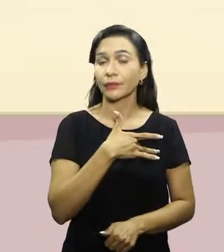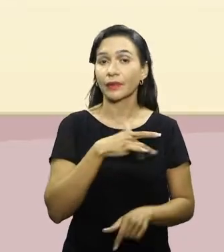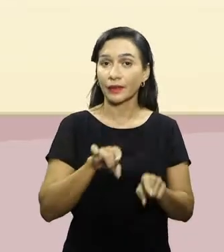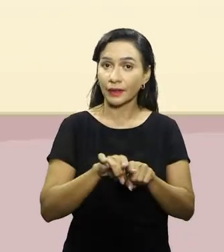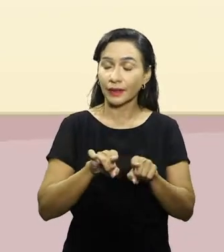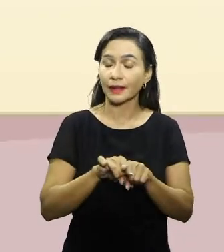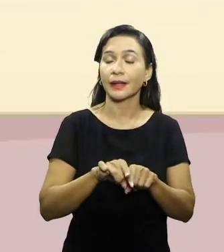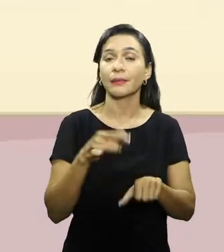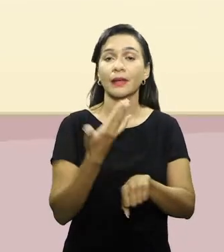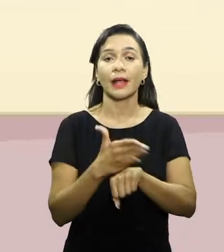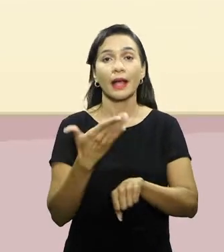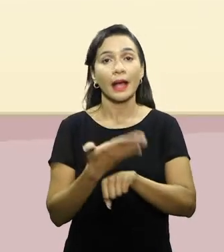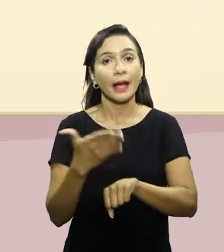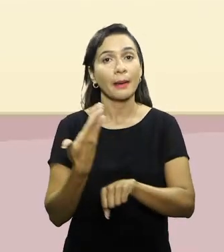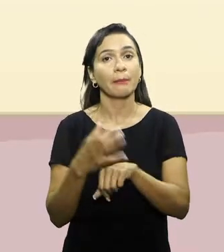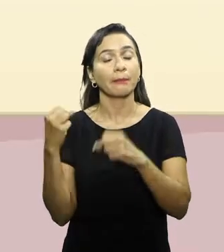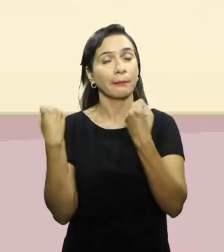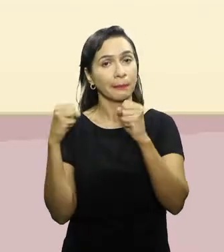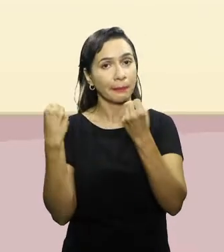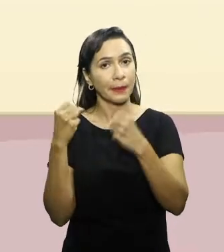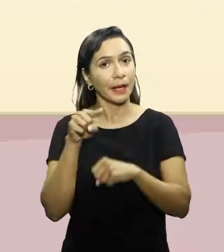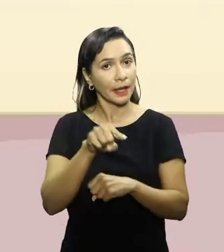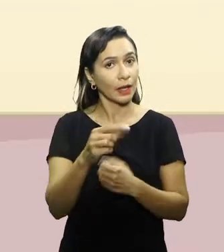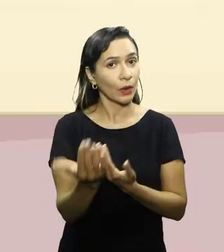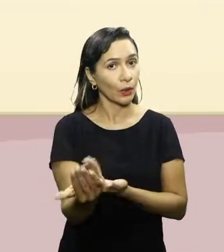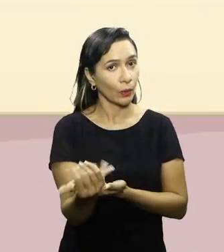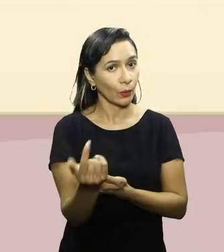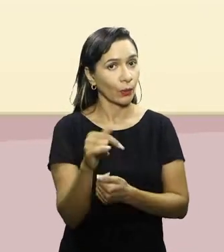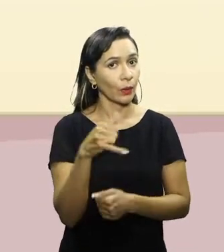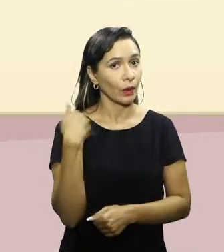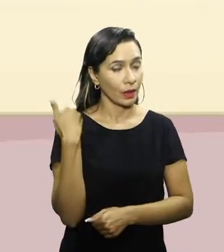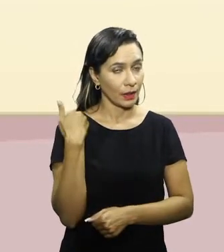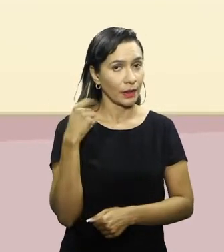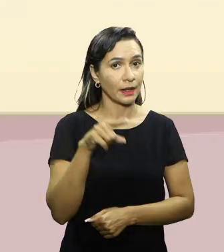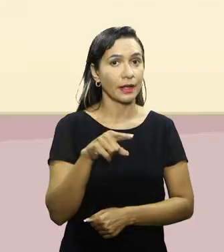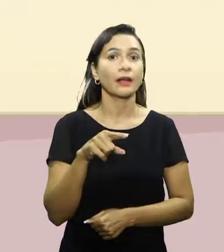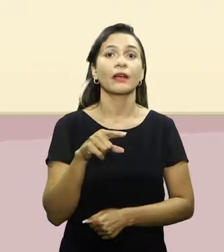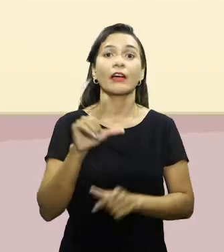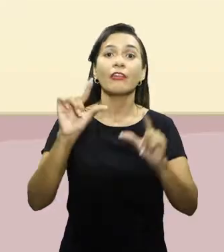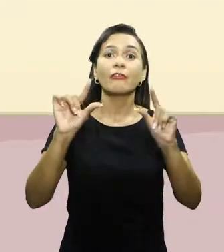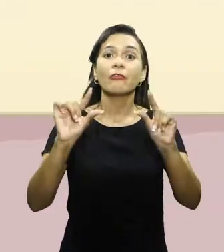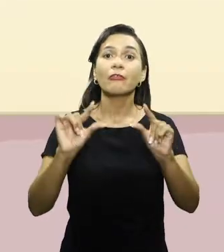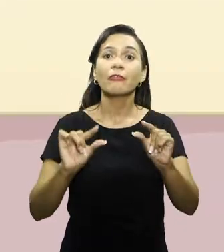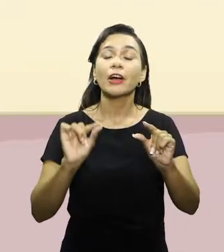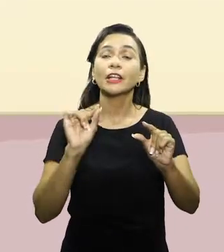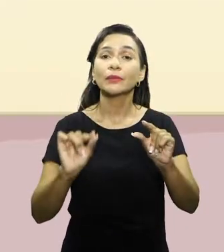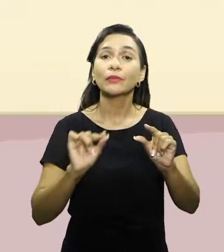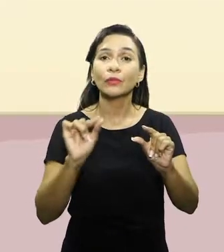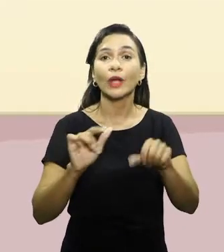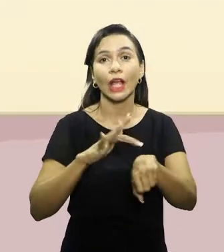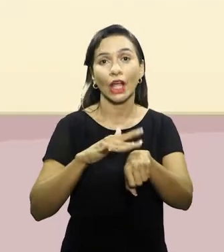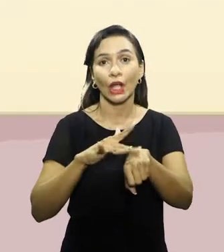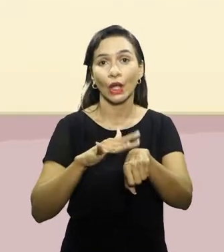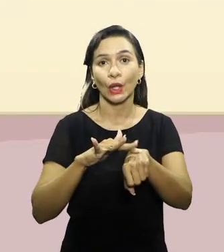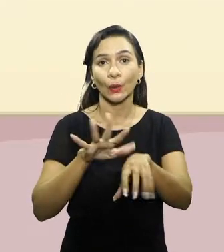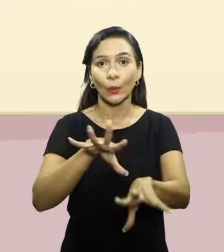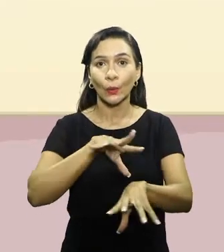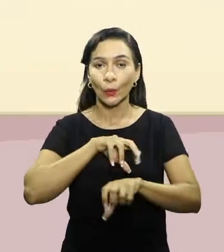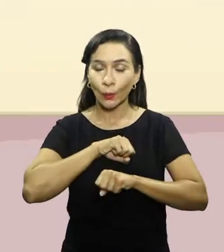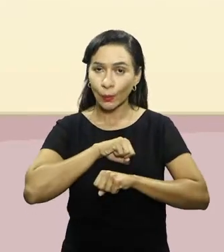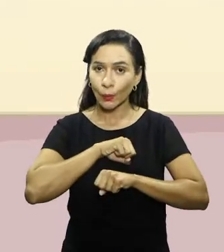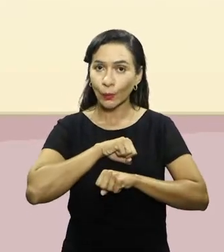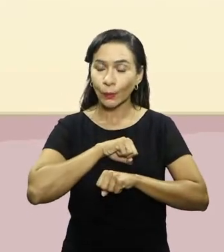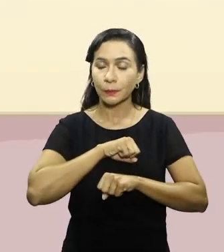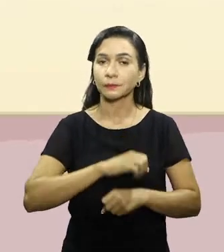a prática de exercício físico e atividade física nessa fase vai acarretar em diminuição dos riscos de doenças crônicas não